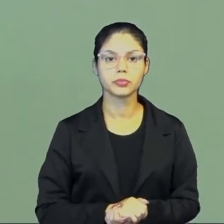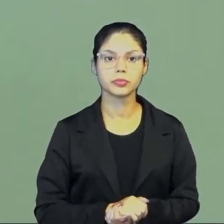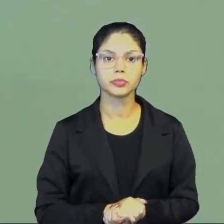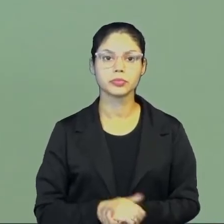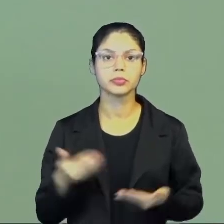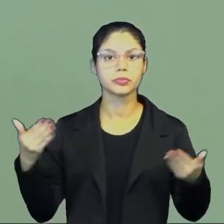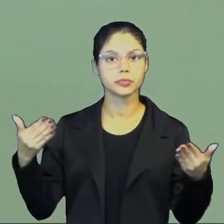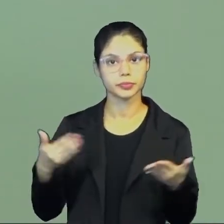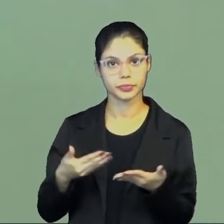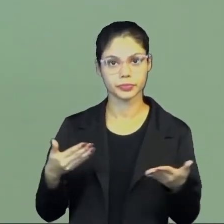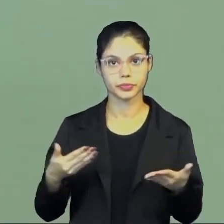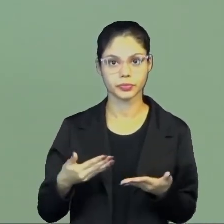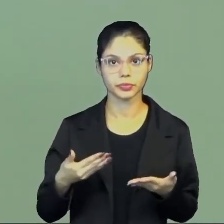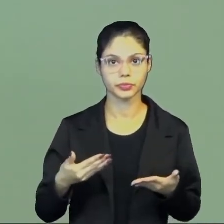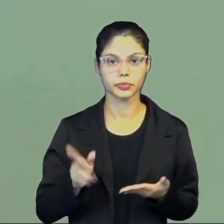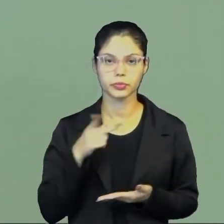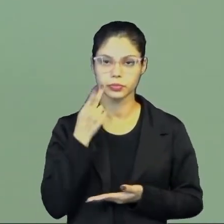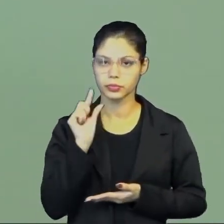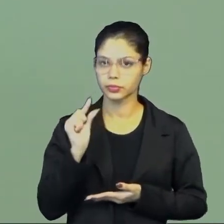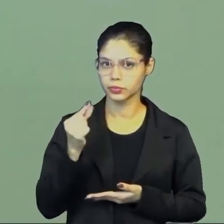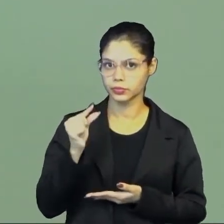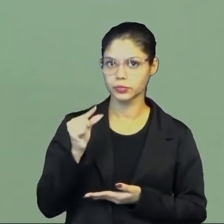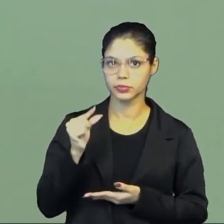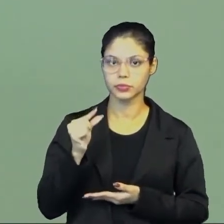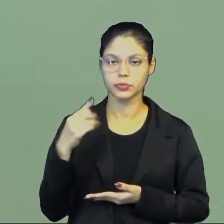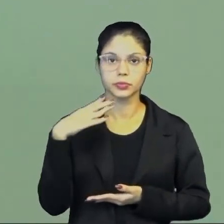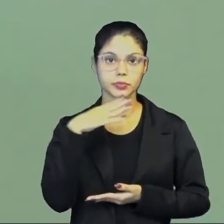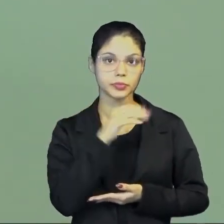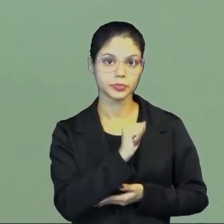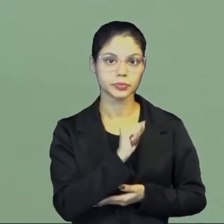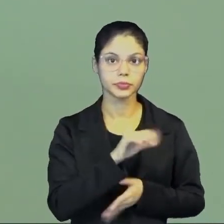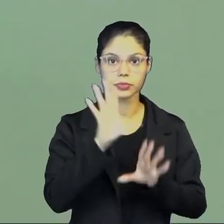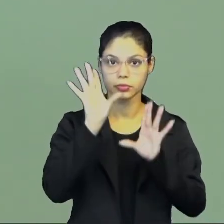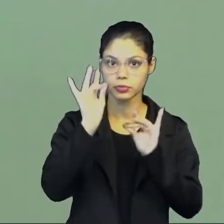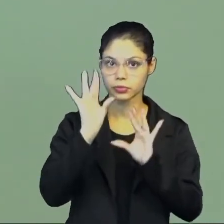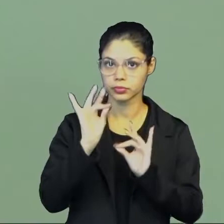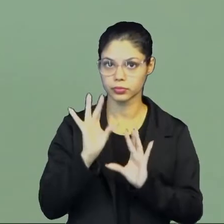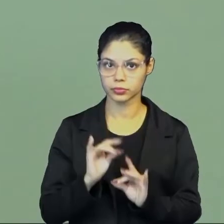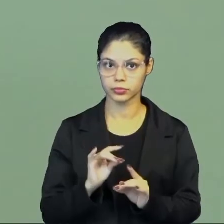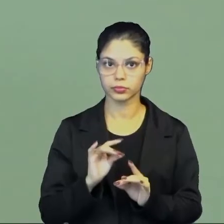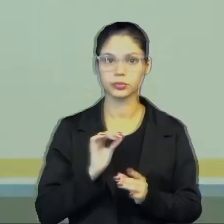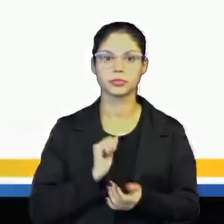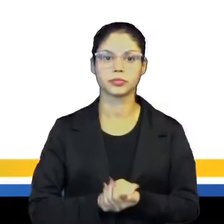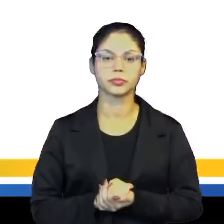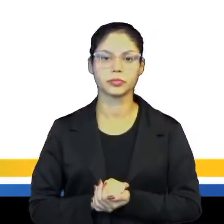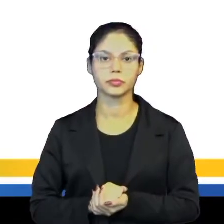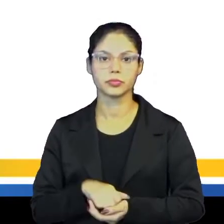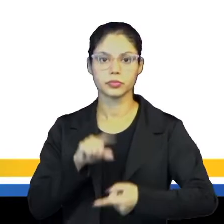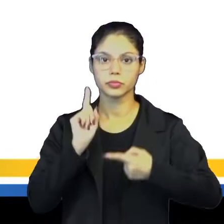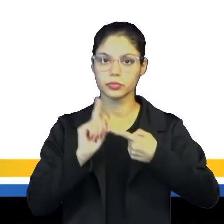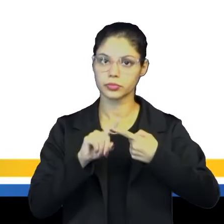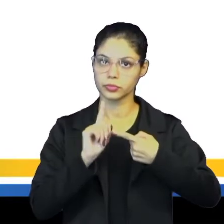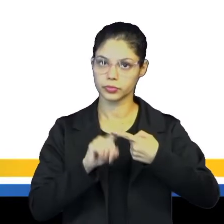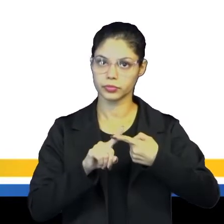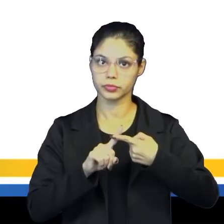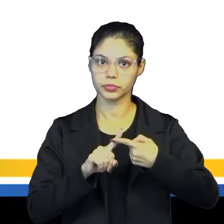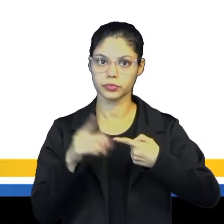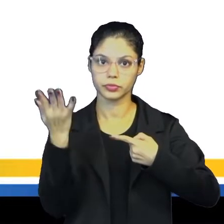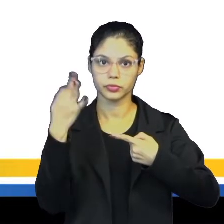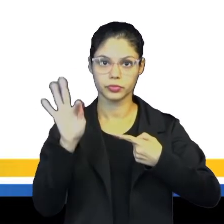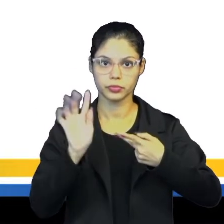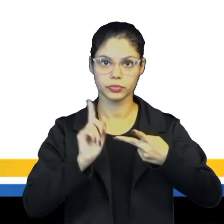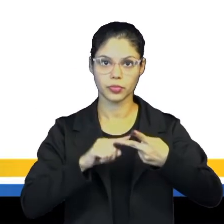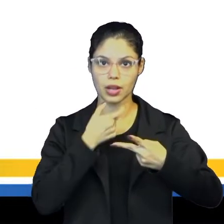Então vamos falar um pouquinho rapidamente de cada uma dessas monarquias. As